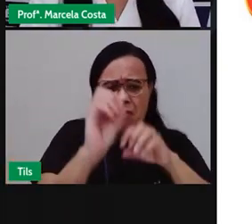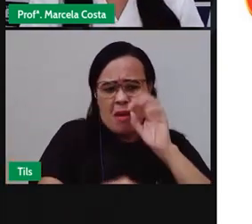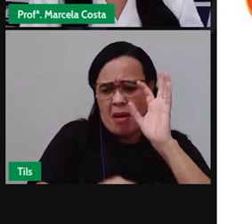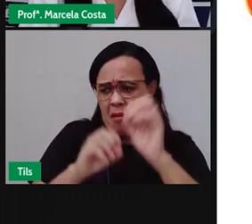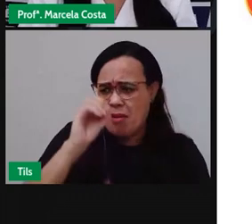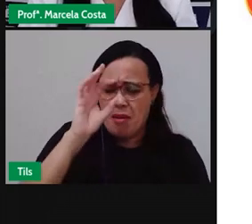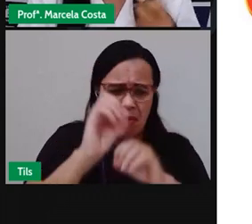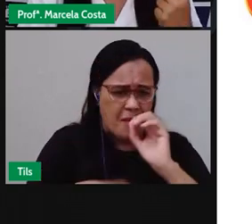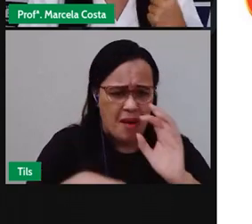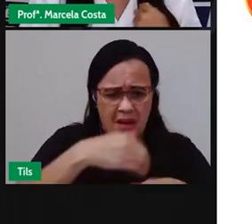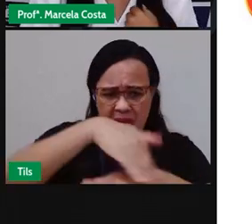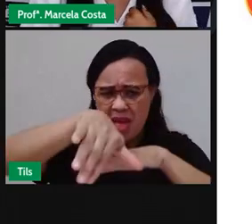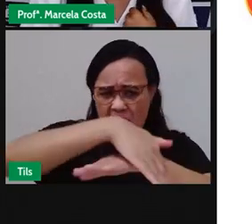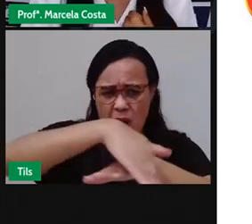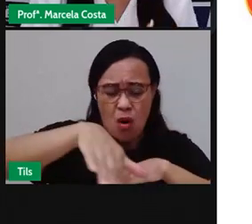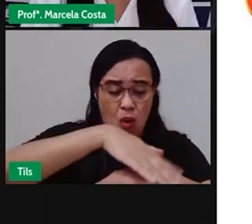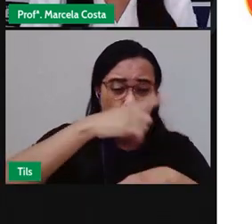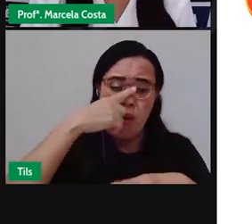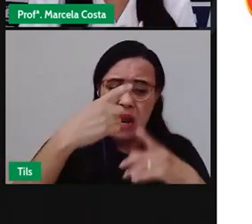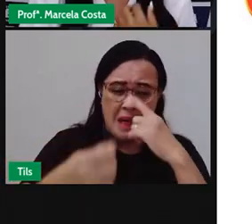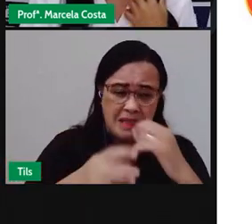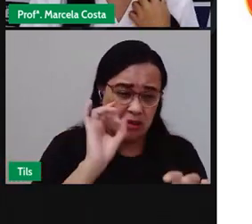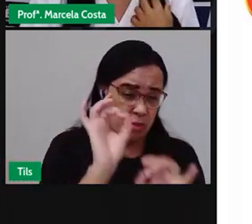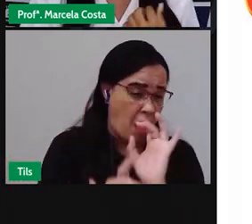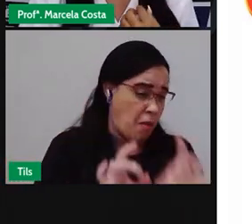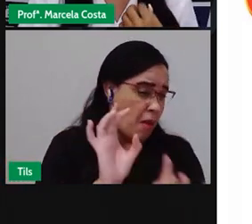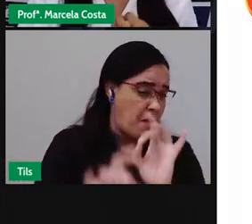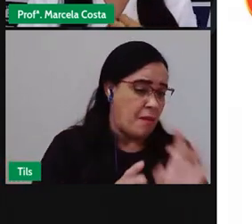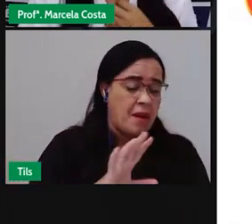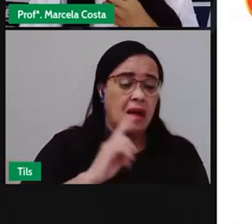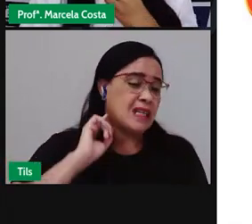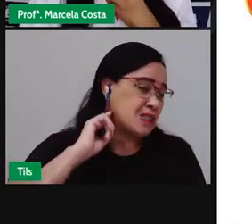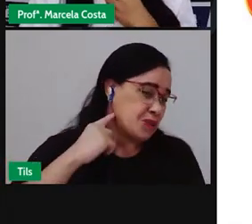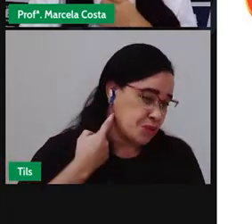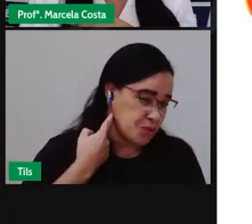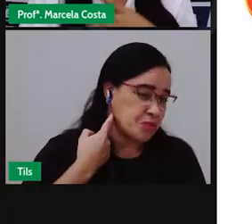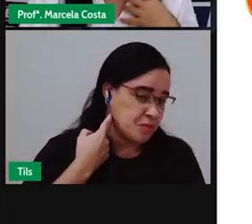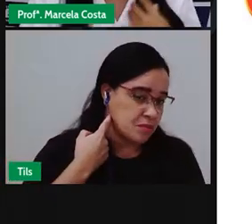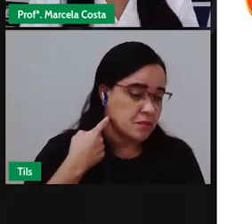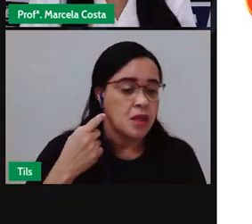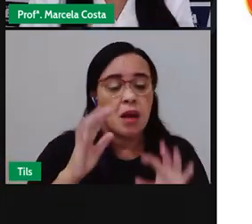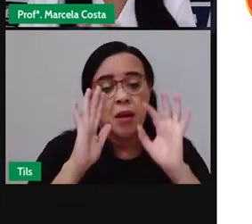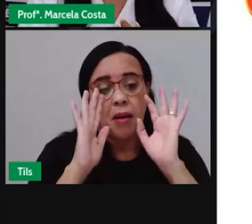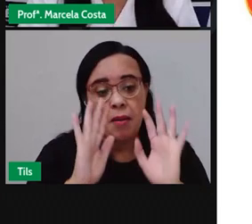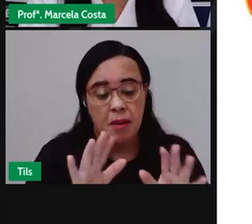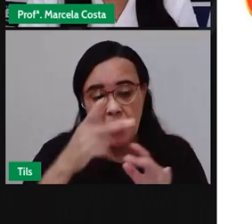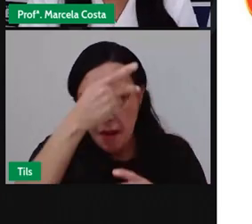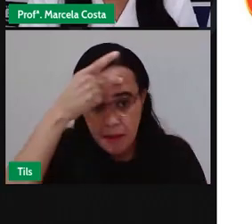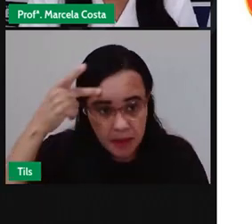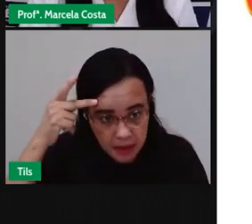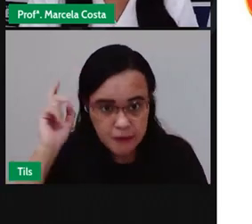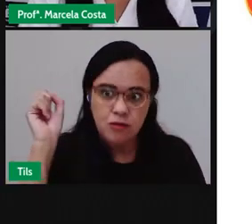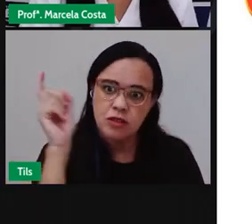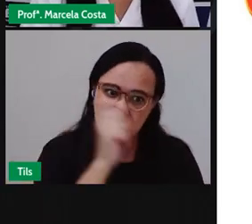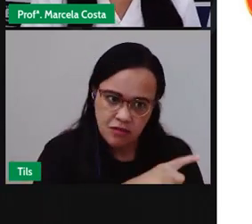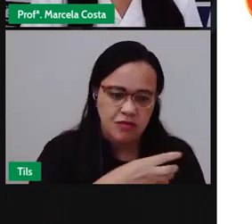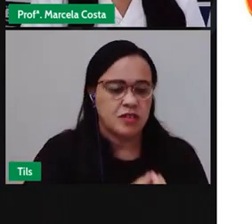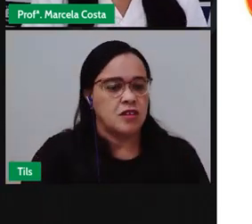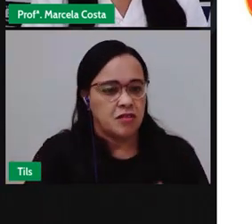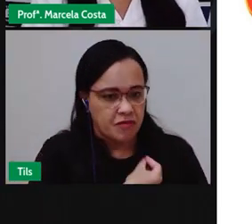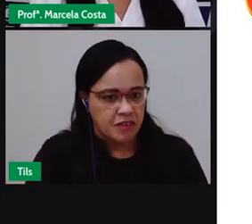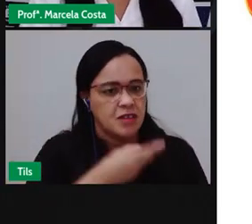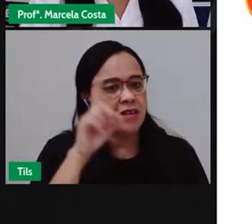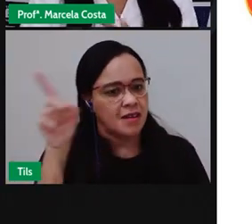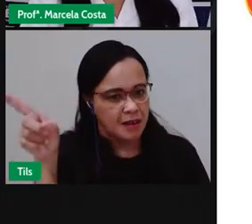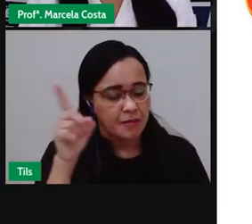na rua e como isso afetava ali, né, a sobrevivência daquelas pessoas. agora